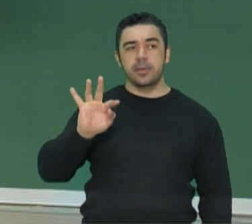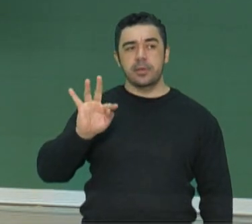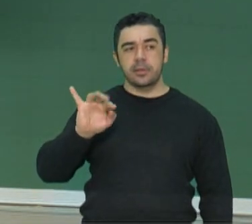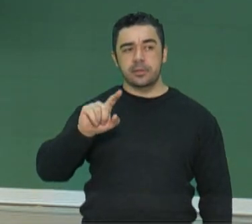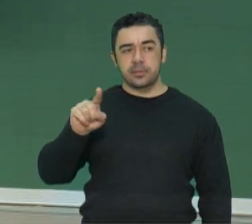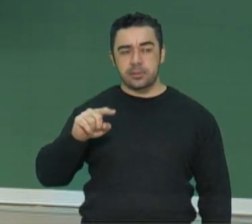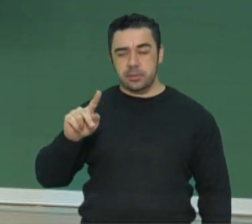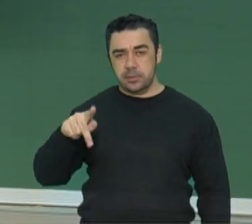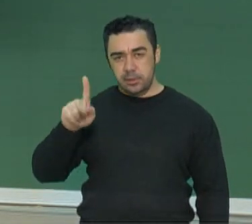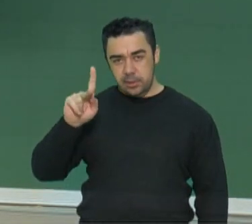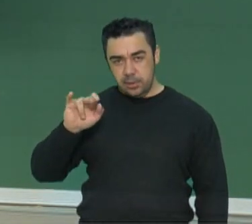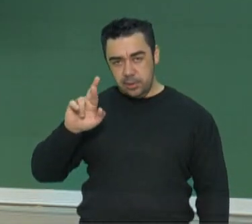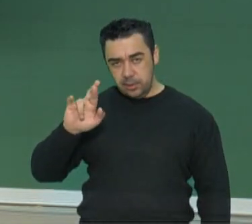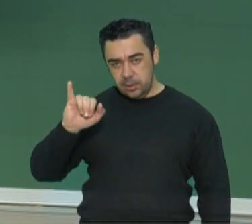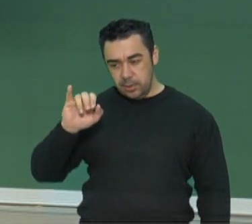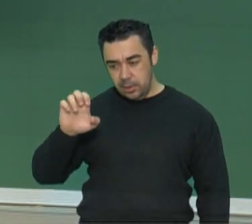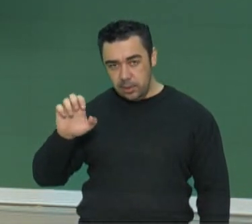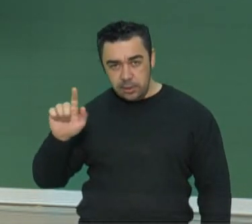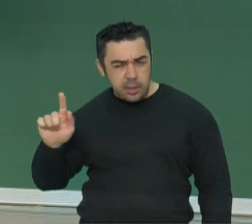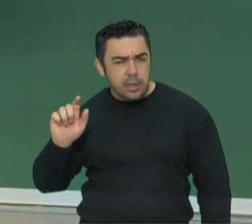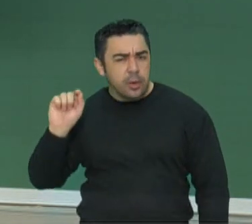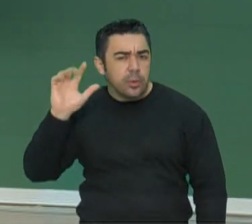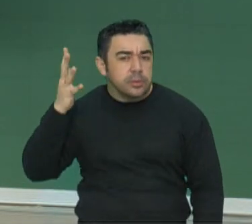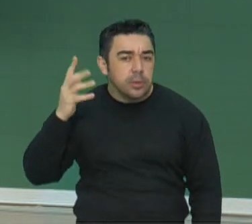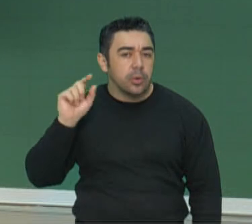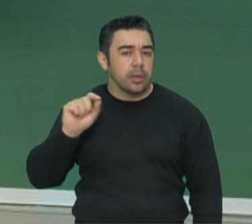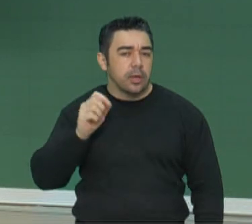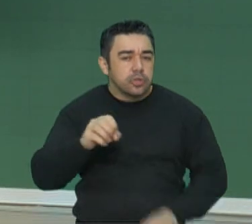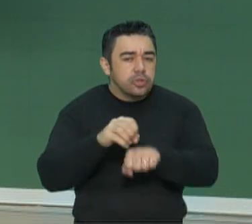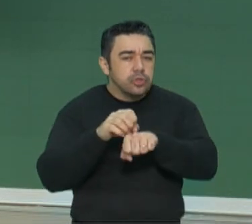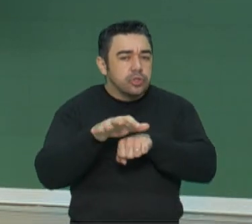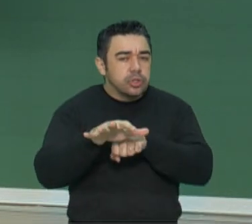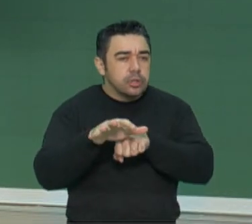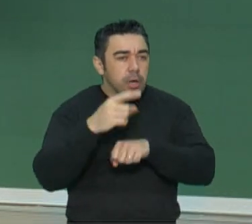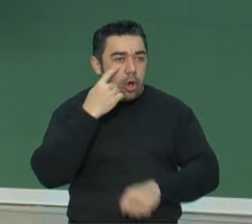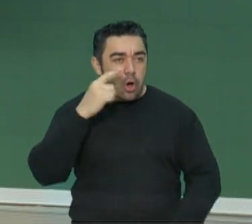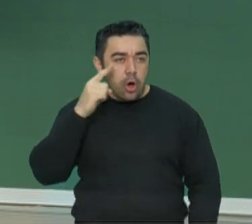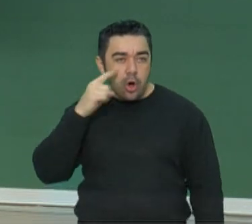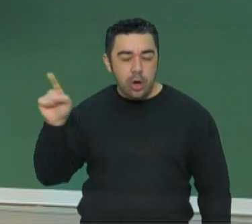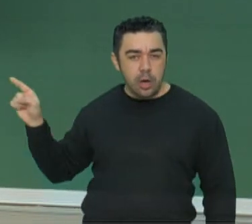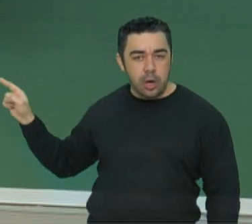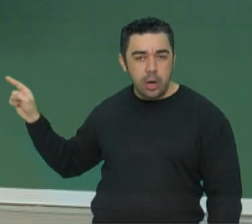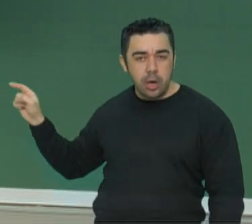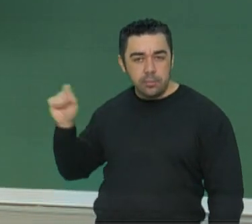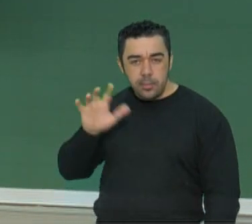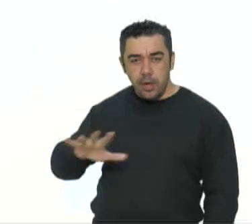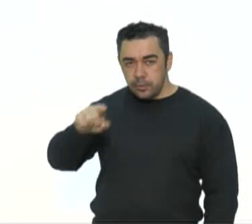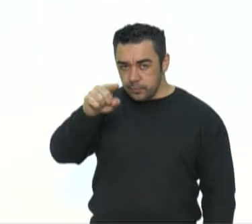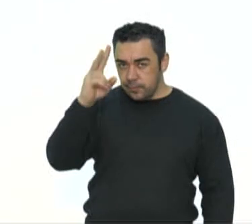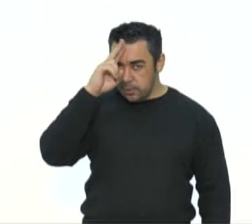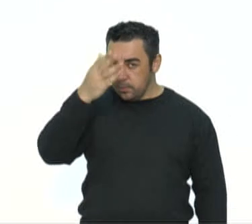tanto sucesso no início da Segunda Guerra Mundial? Dica, olha as imagens que você vai lembrar.